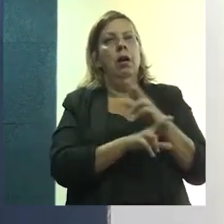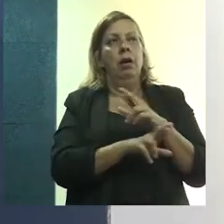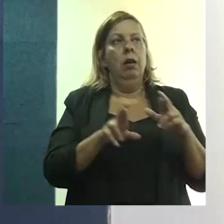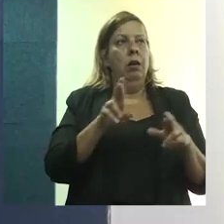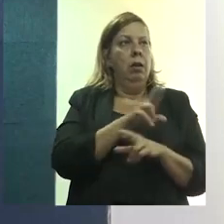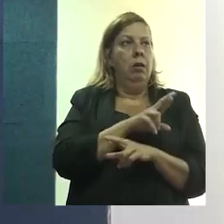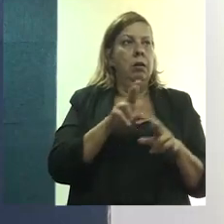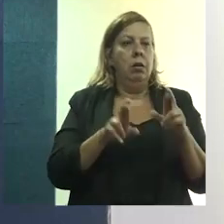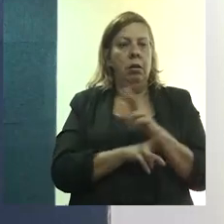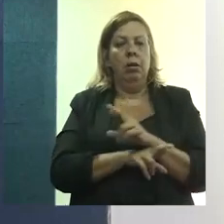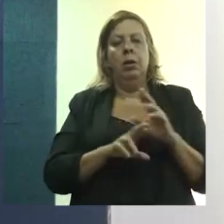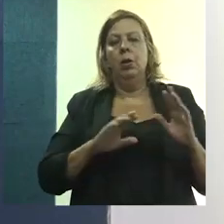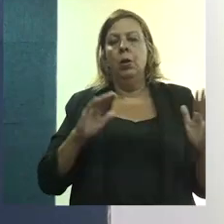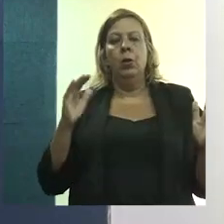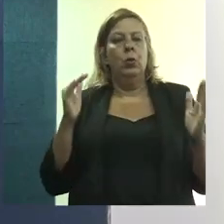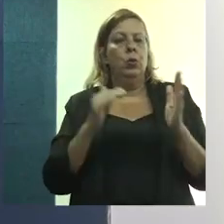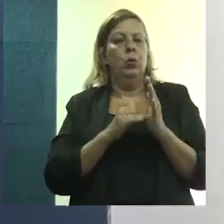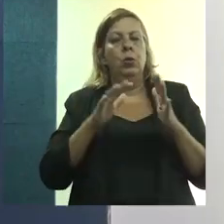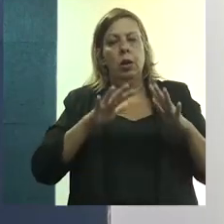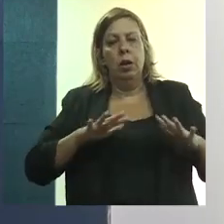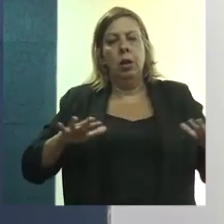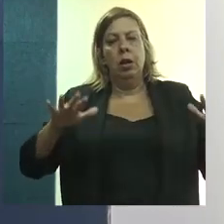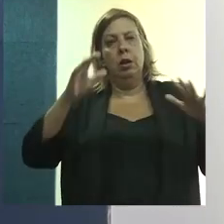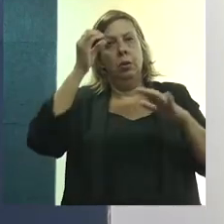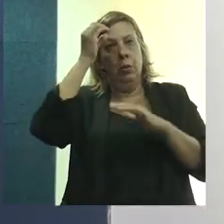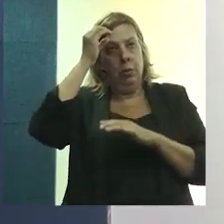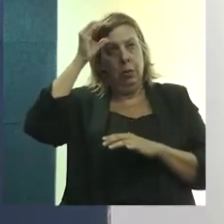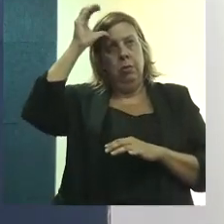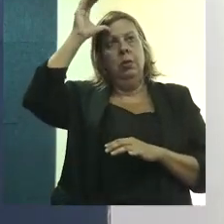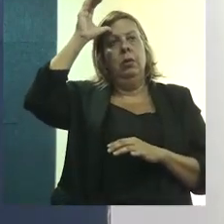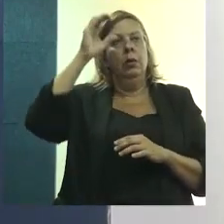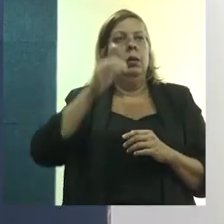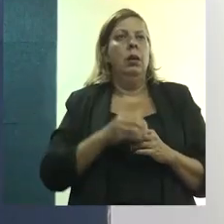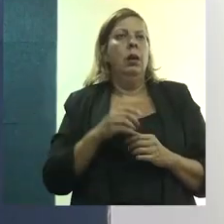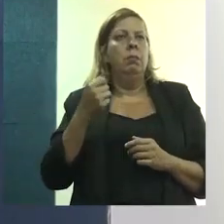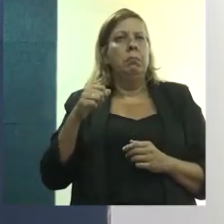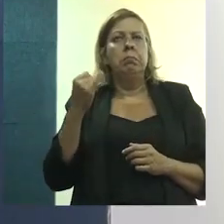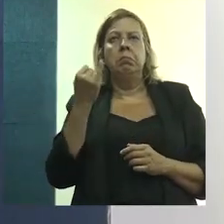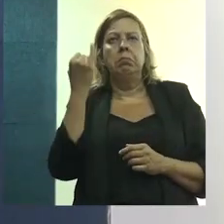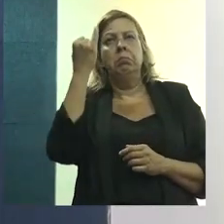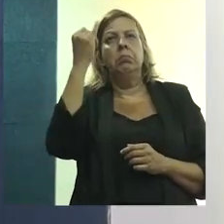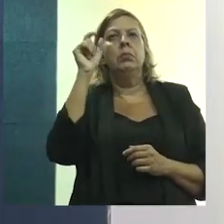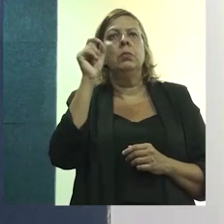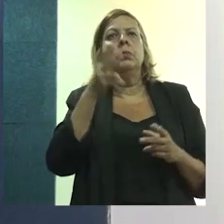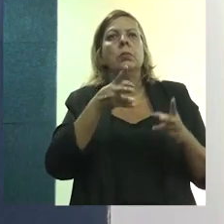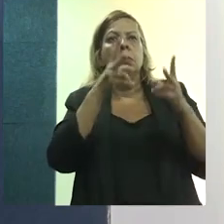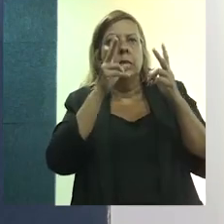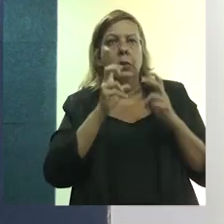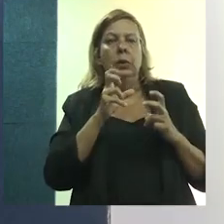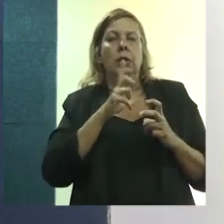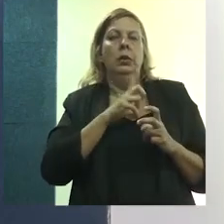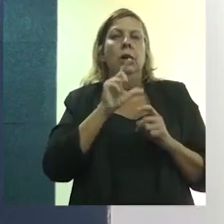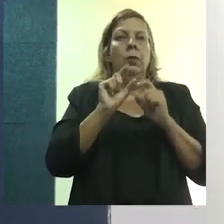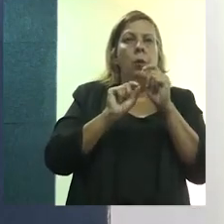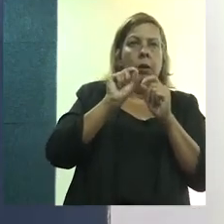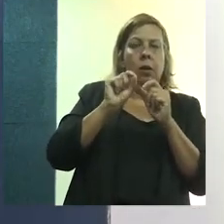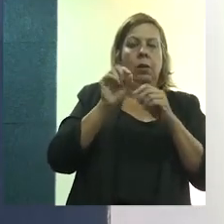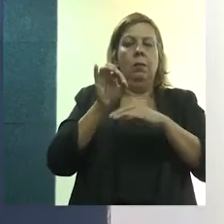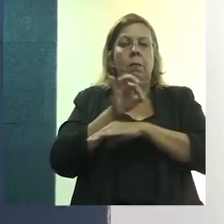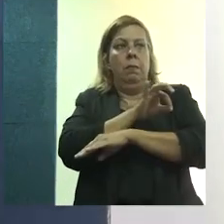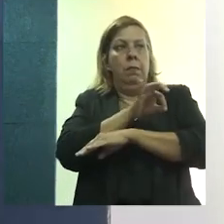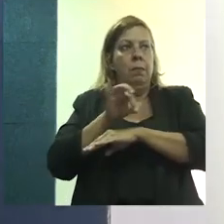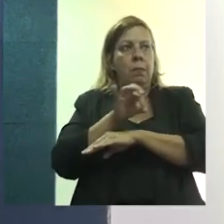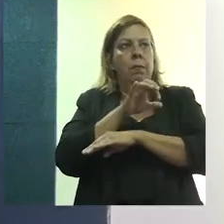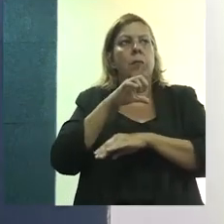-relação entre todas as áreas de conhecimento. Eu acho que é fundamental a gente perceber que